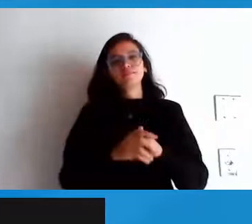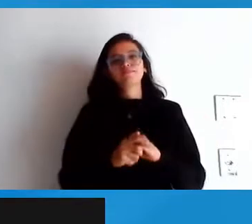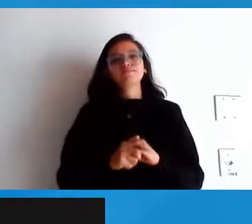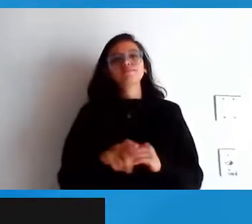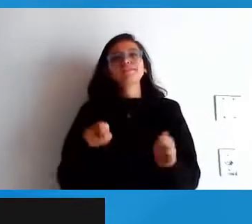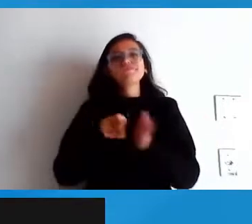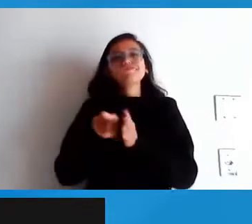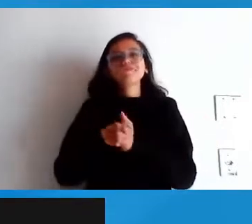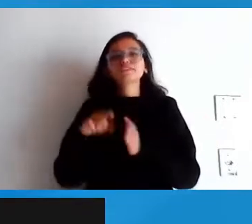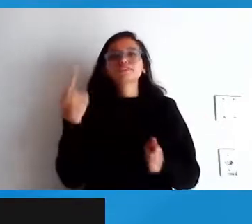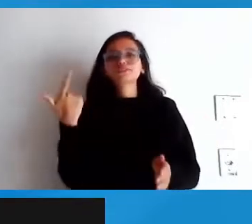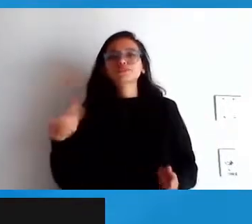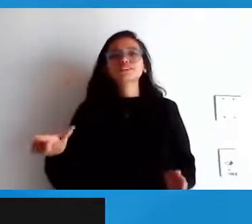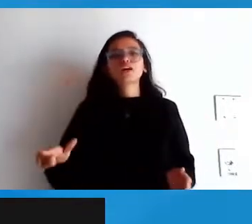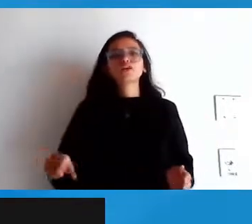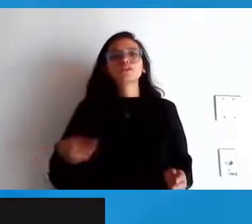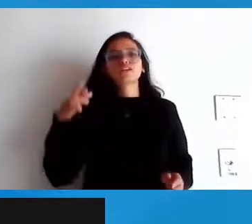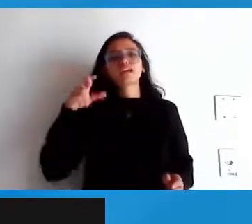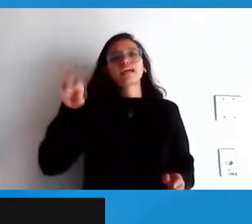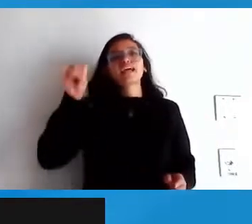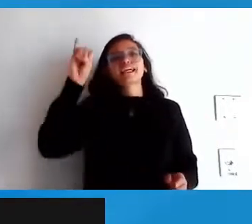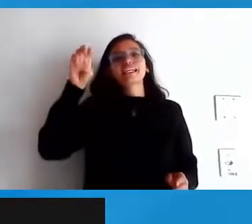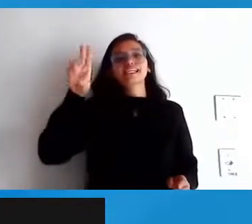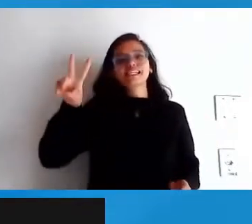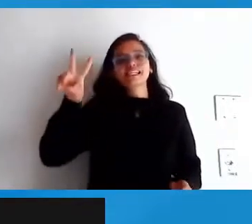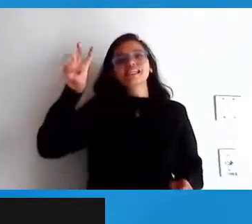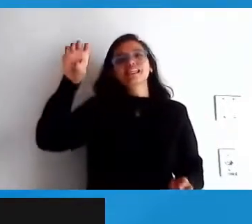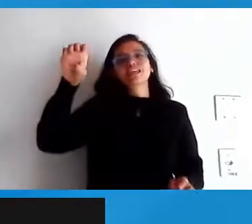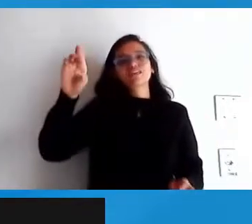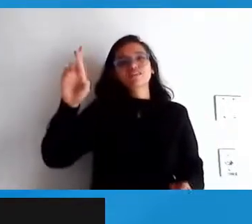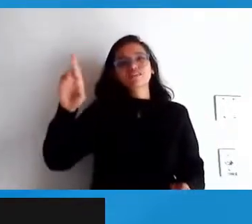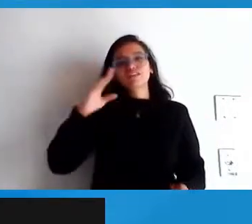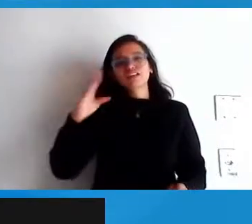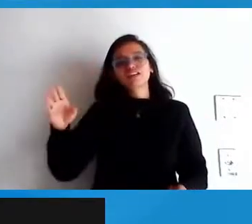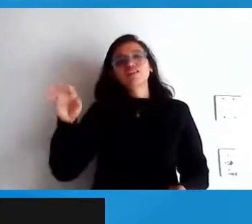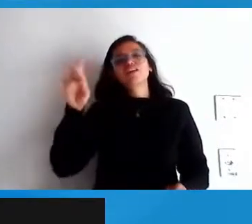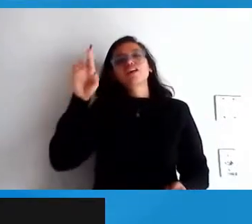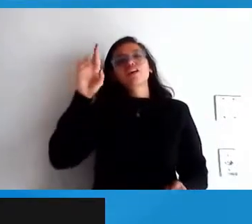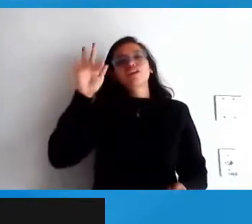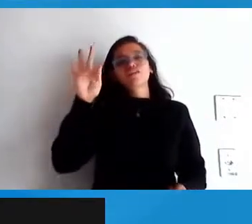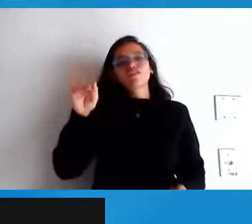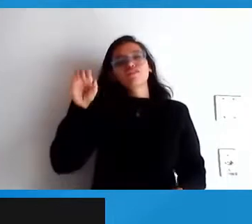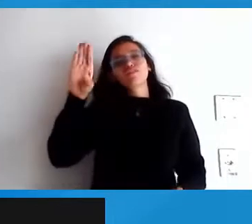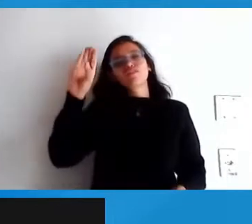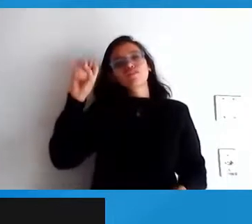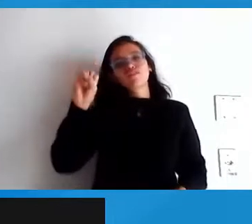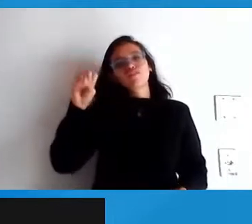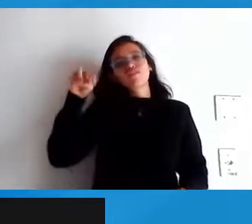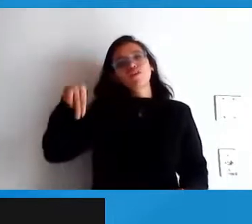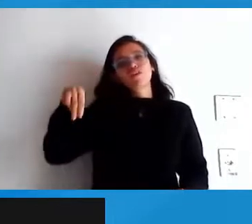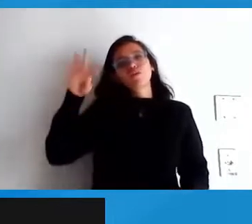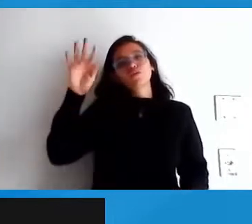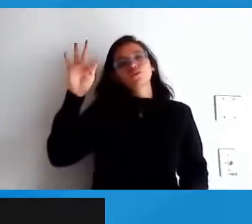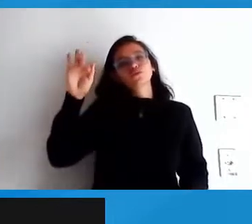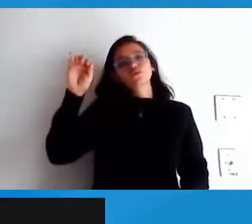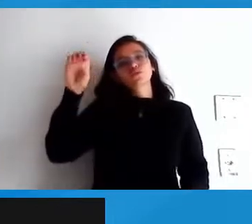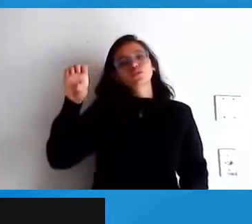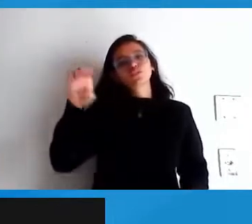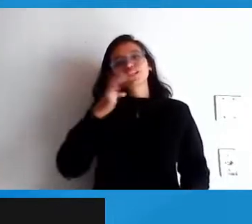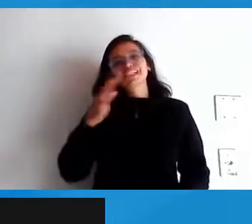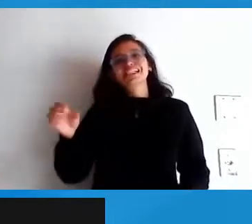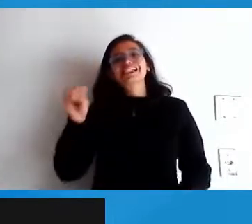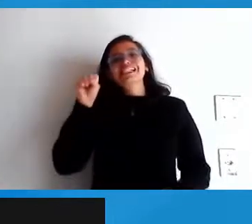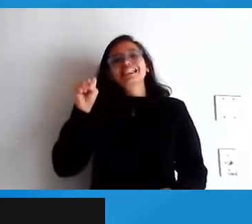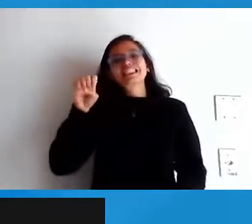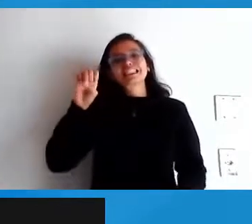pergunta do River Fonte se free não é sinônimo de grátis porque ao